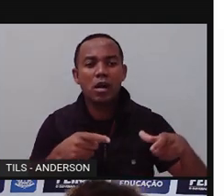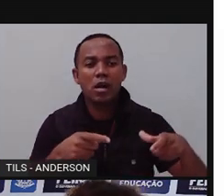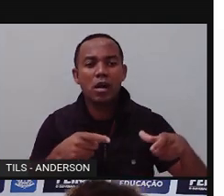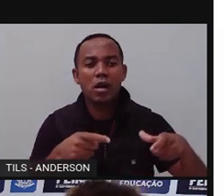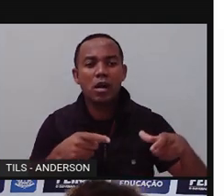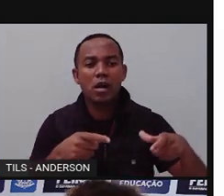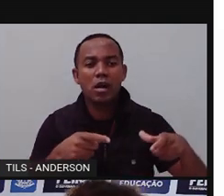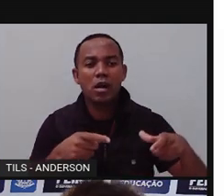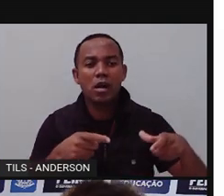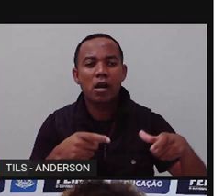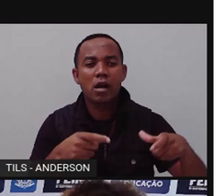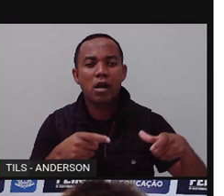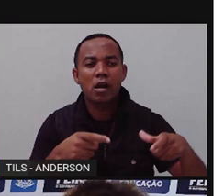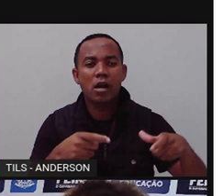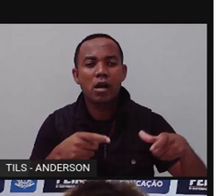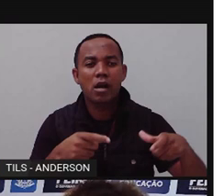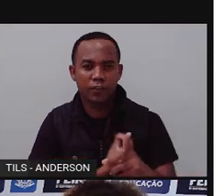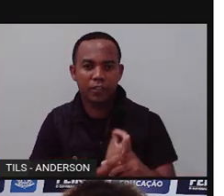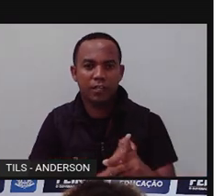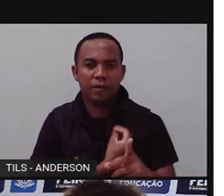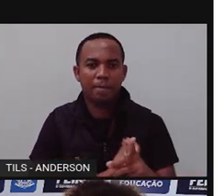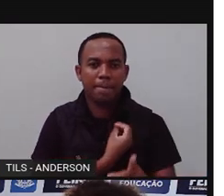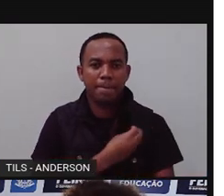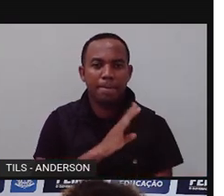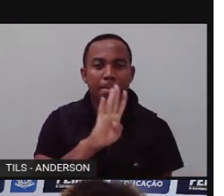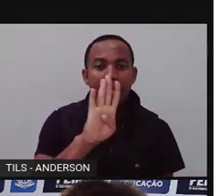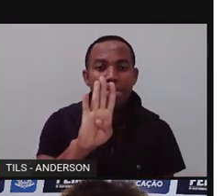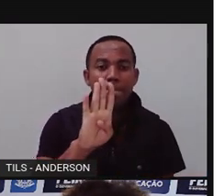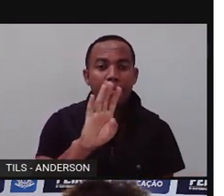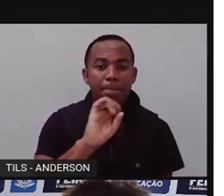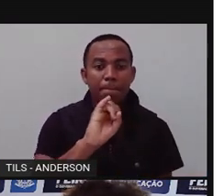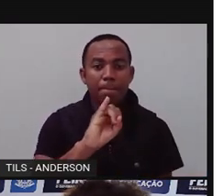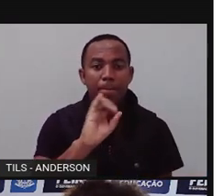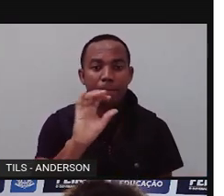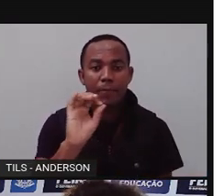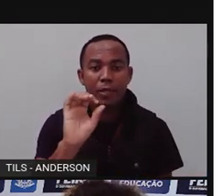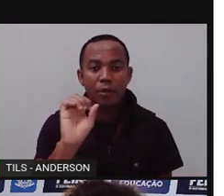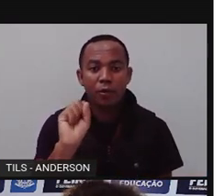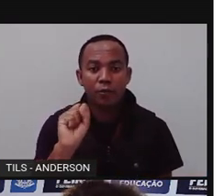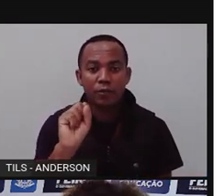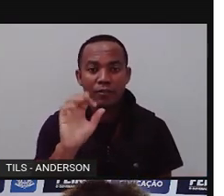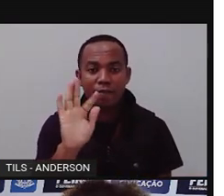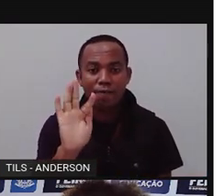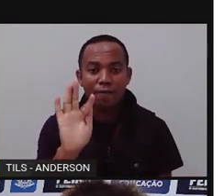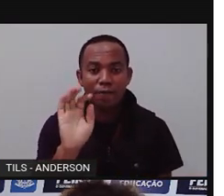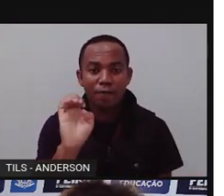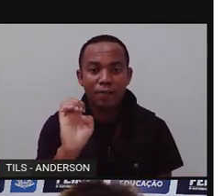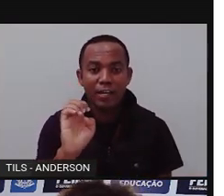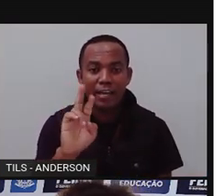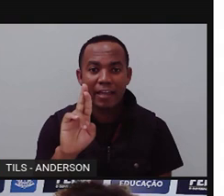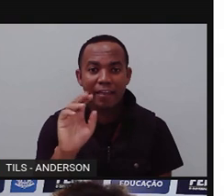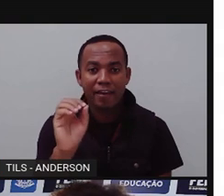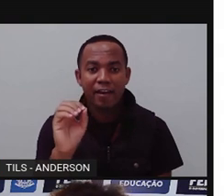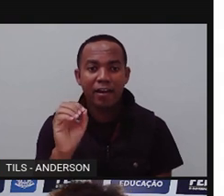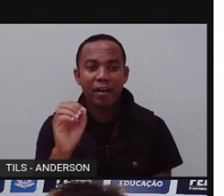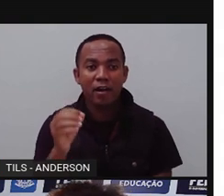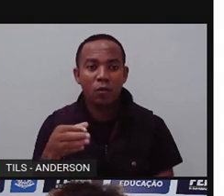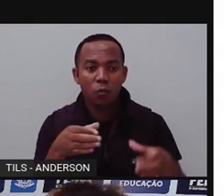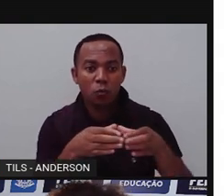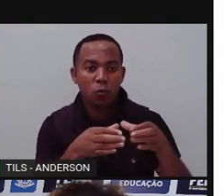encontramos vida. O que é a biosfera? É a junção da atmosfera, da hidrosfera e de quem? Da